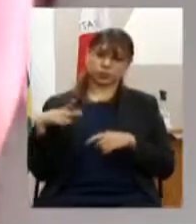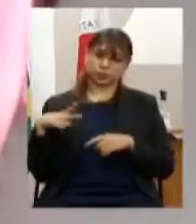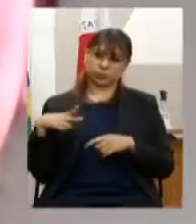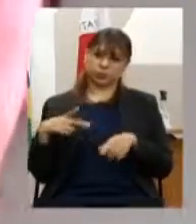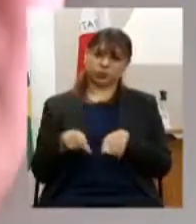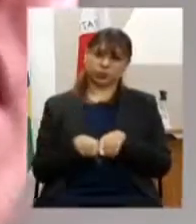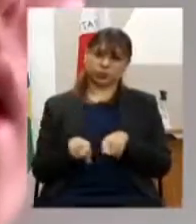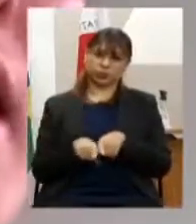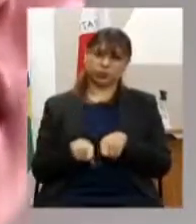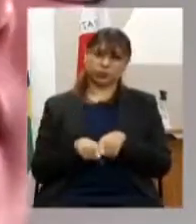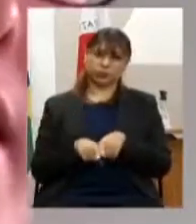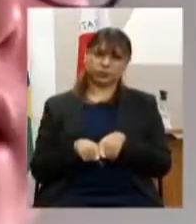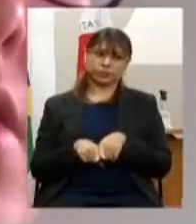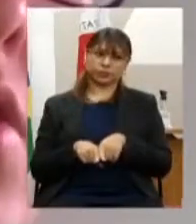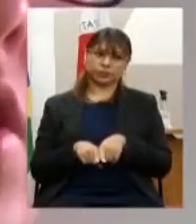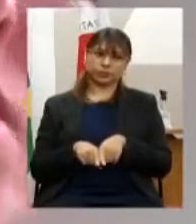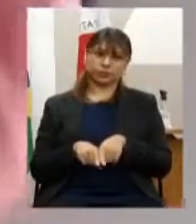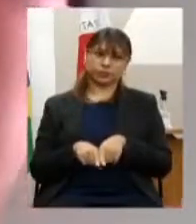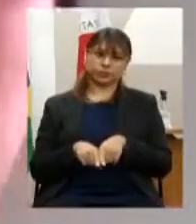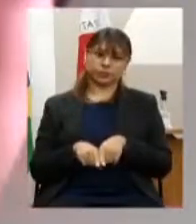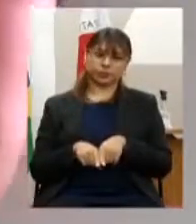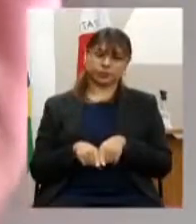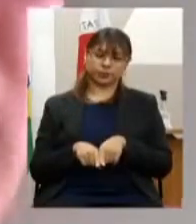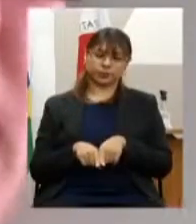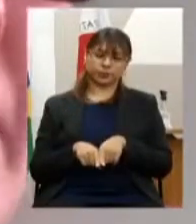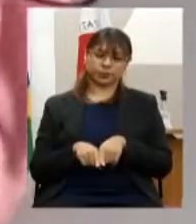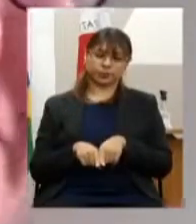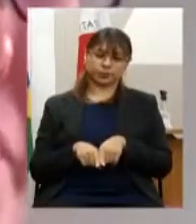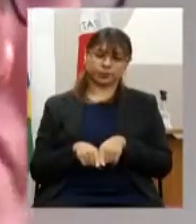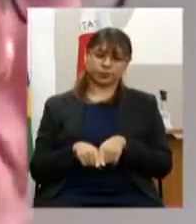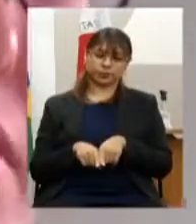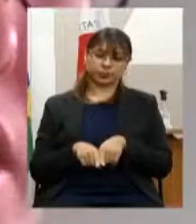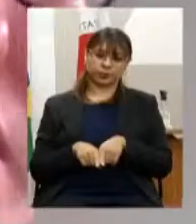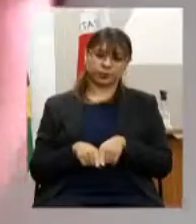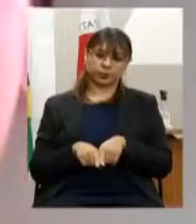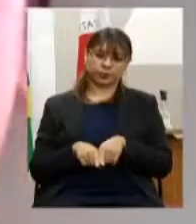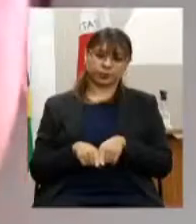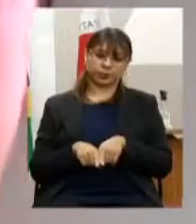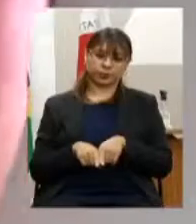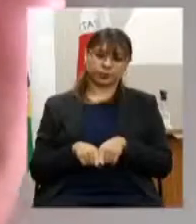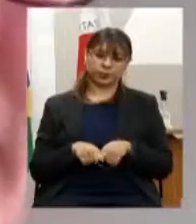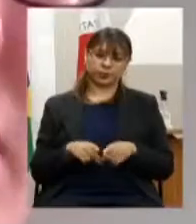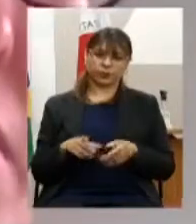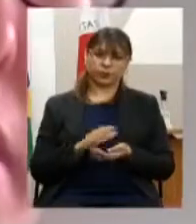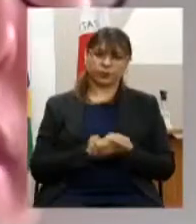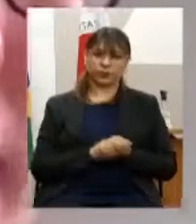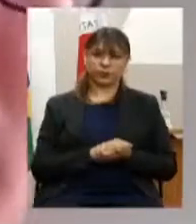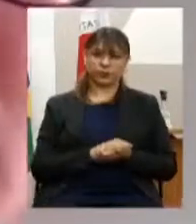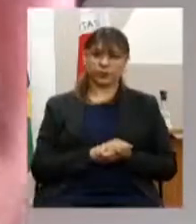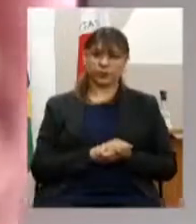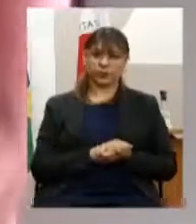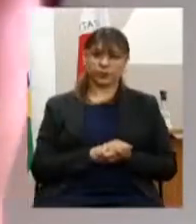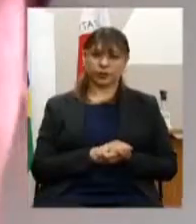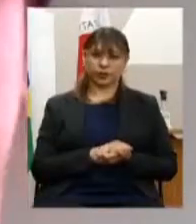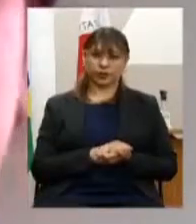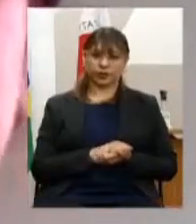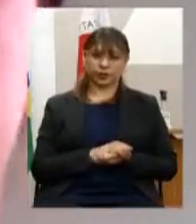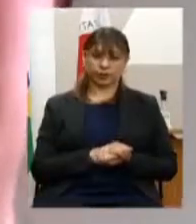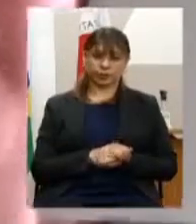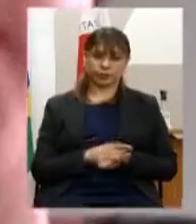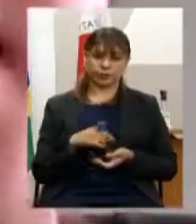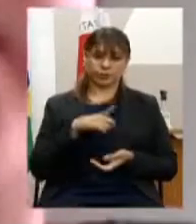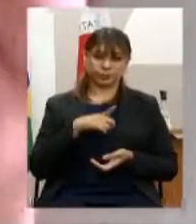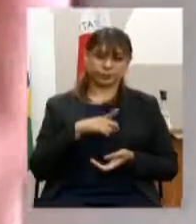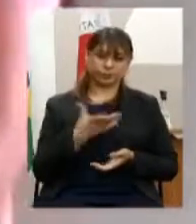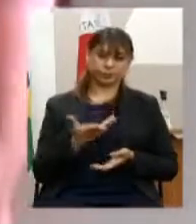confeccional de instrumentos que devem ser contentados pelo Estado financiados